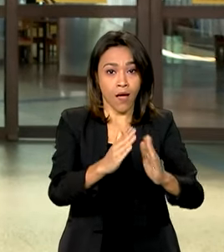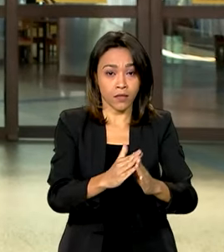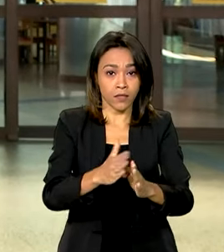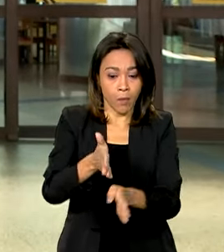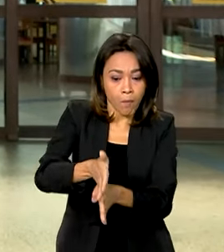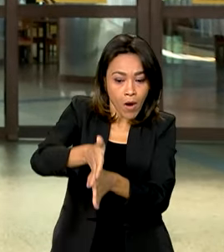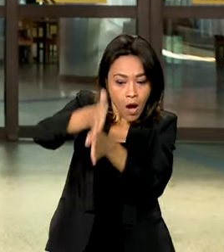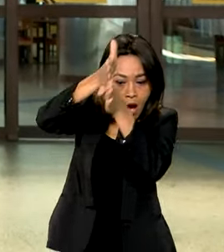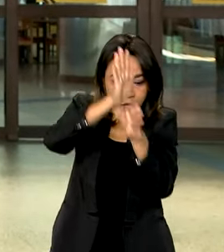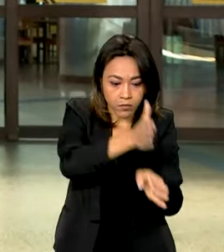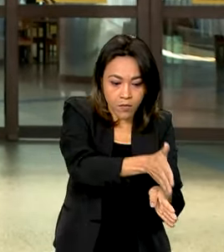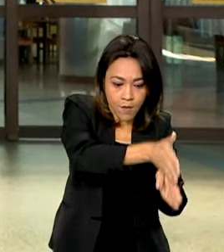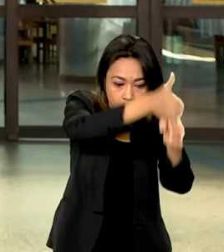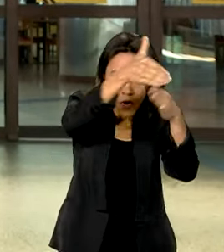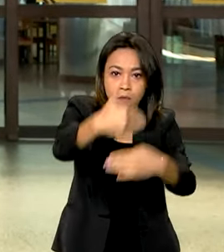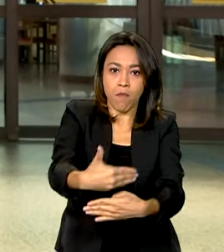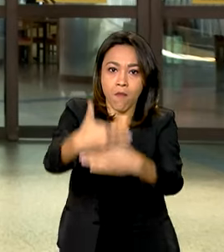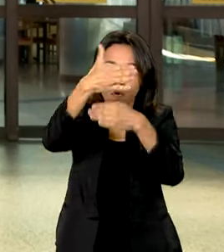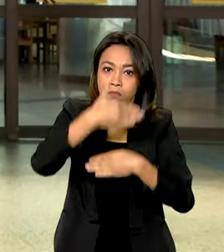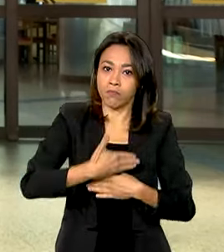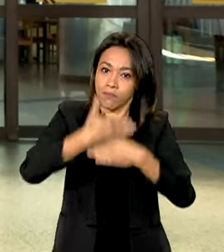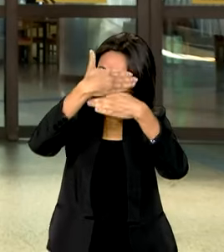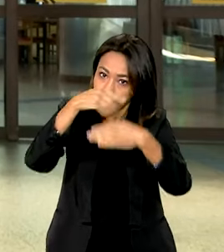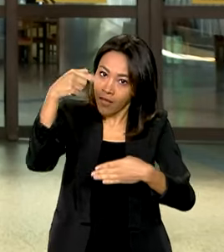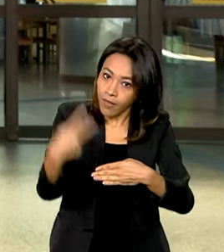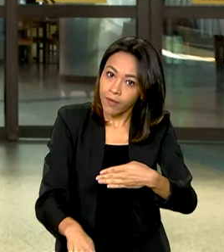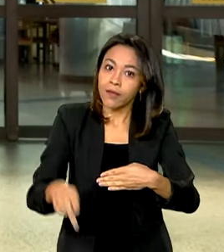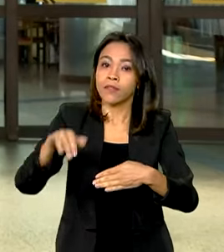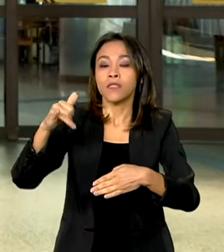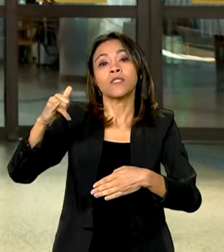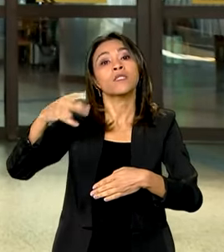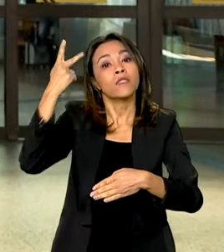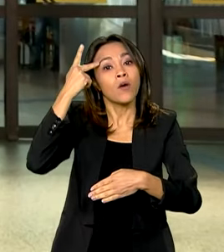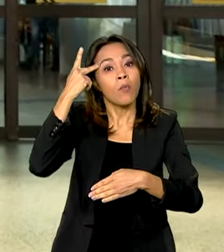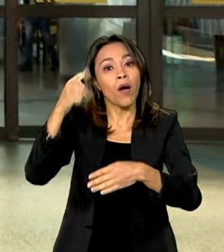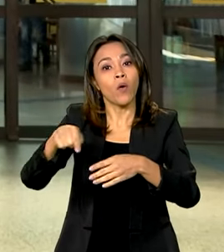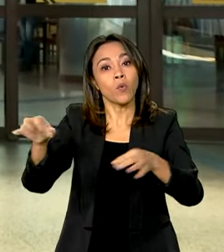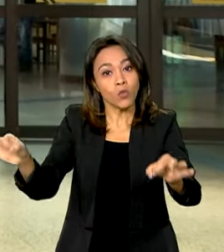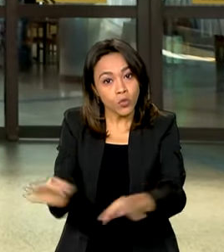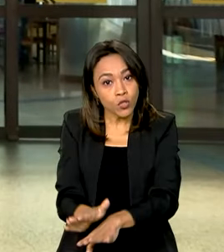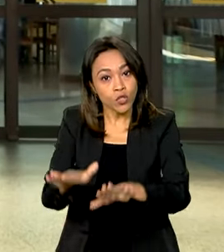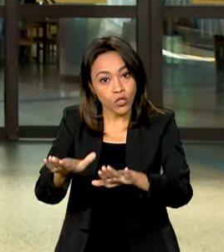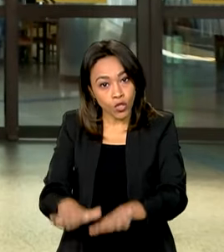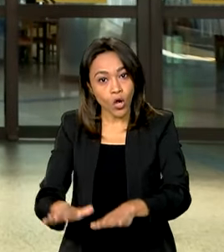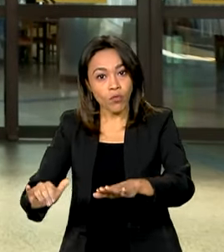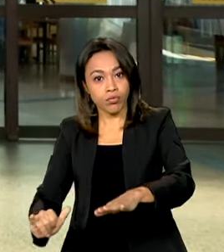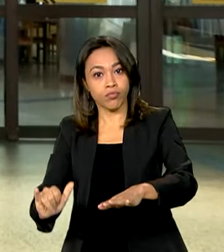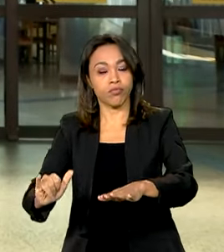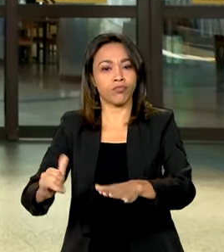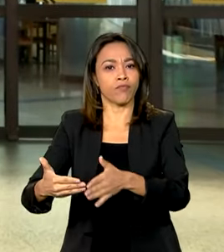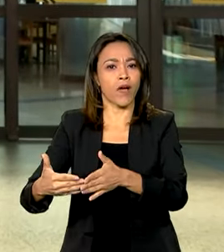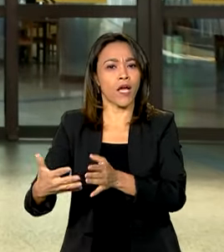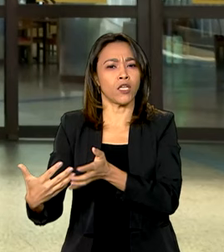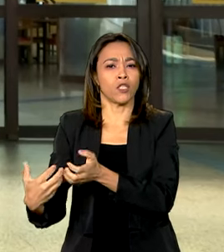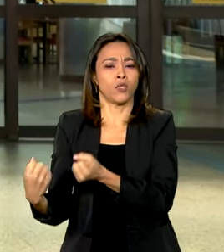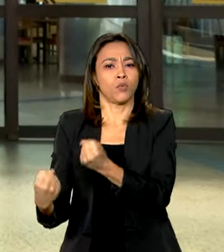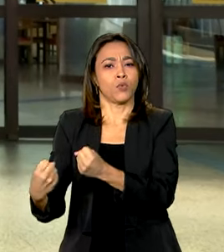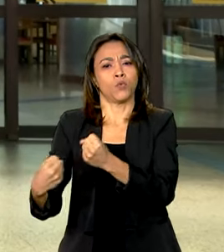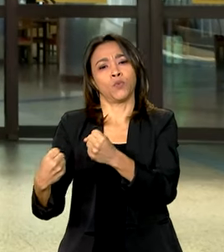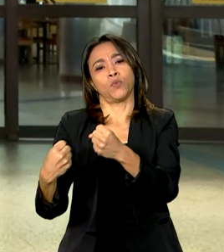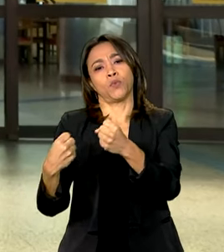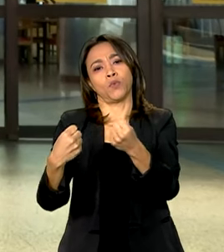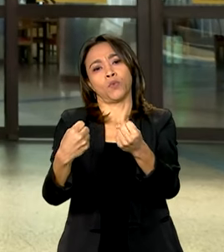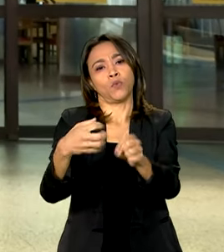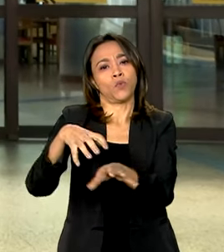aqui no aeroporto de Guarulhos, em São Paulo, e segue para o Rio Grande do Sul por terra, por rodovia. Esse